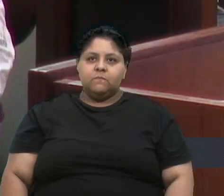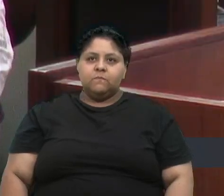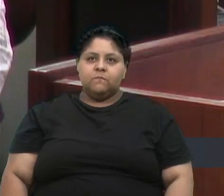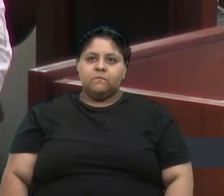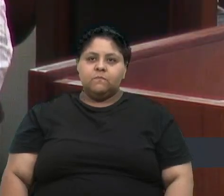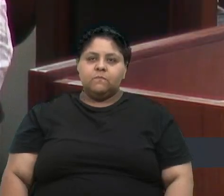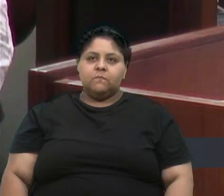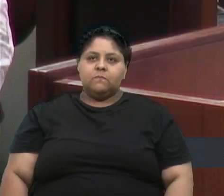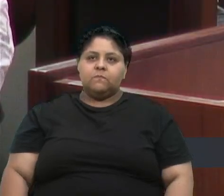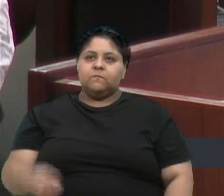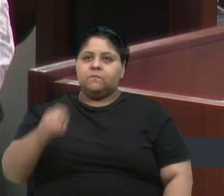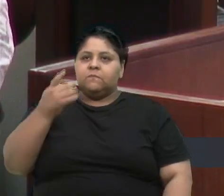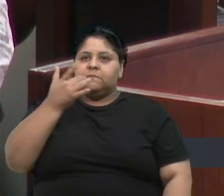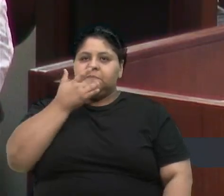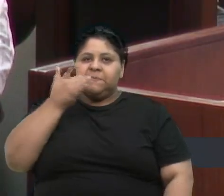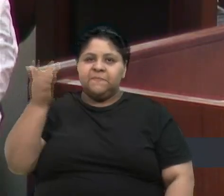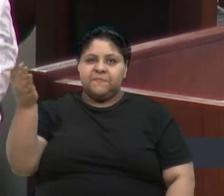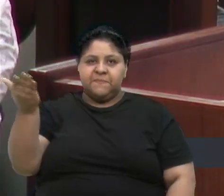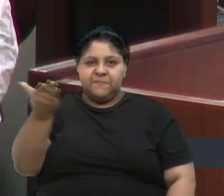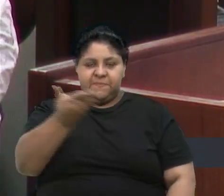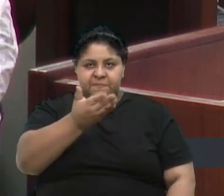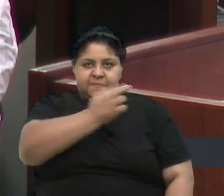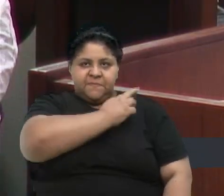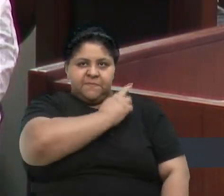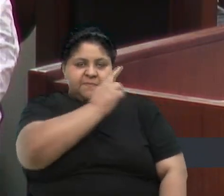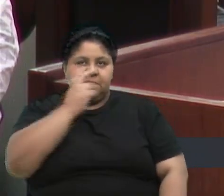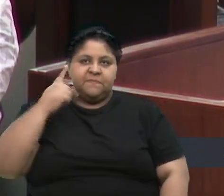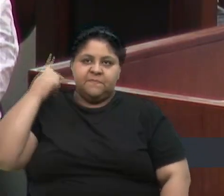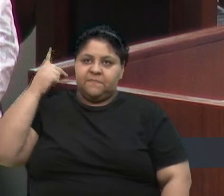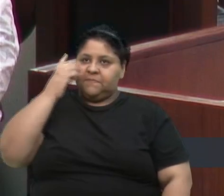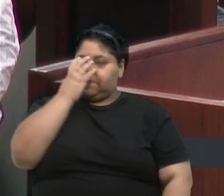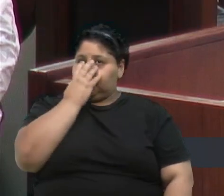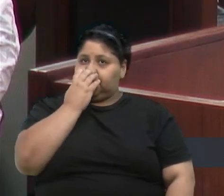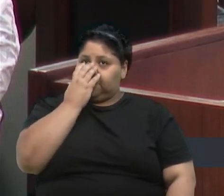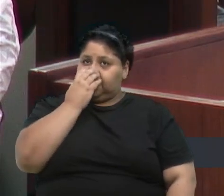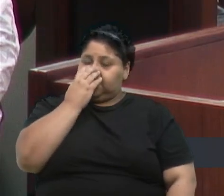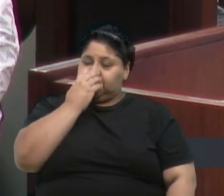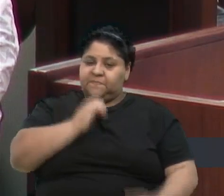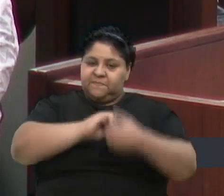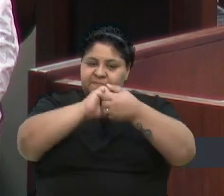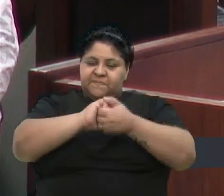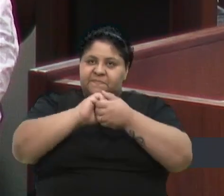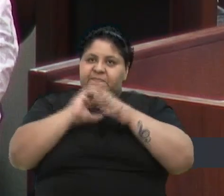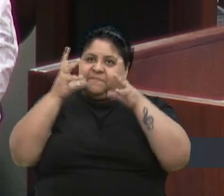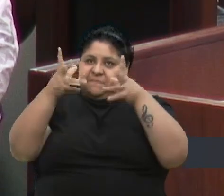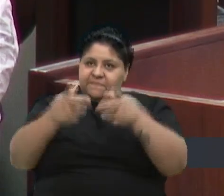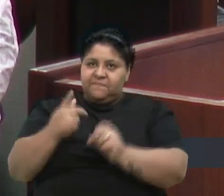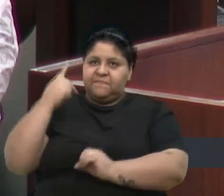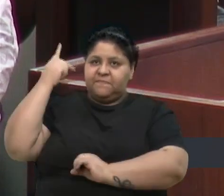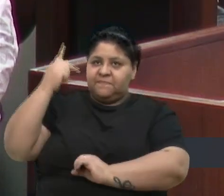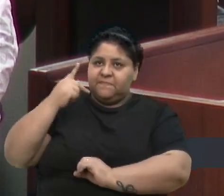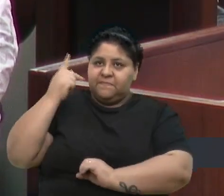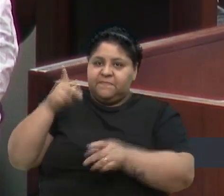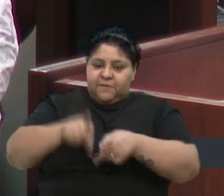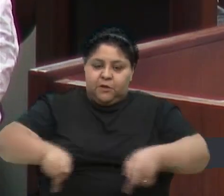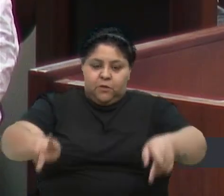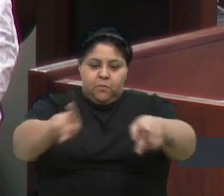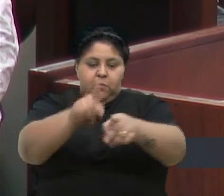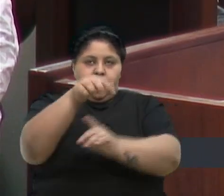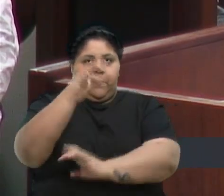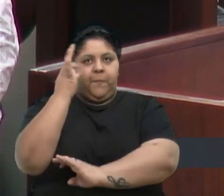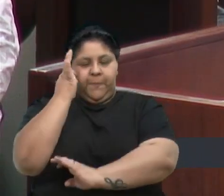Boa tarde a todos. Em nome do vereador Camiles, saúdo todos os demais vereadores e público presente.